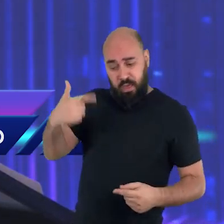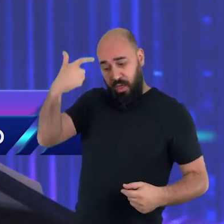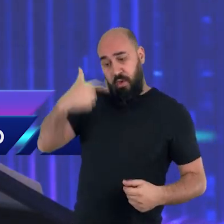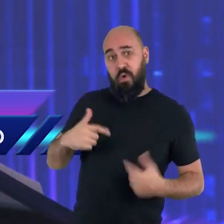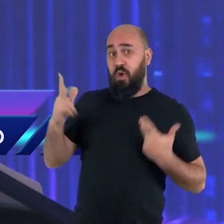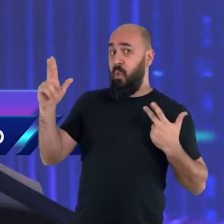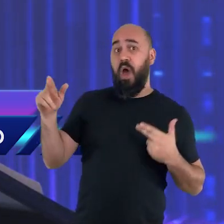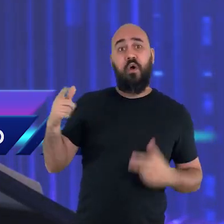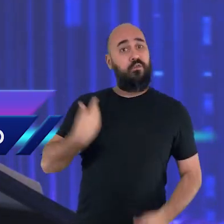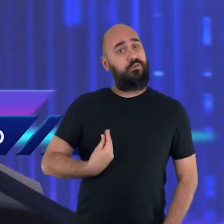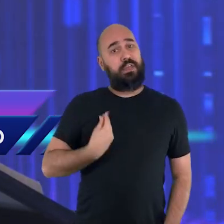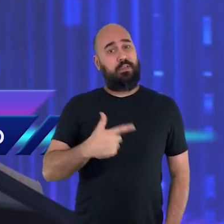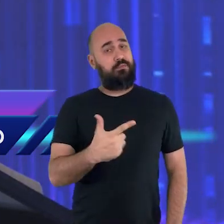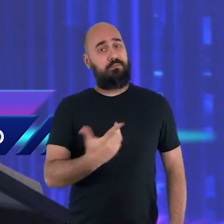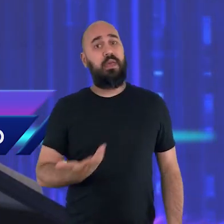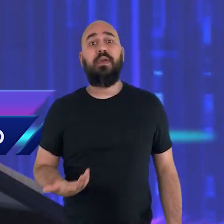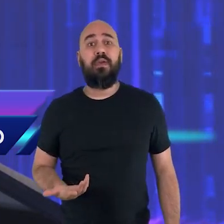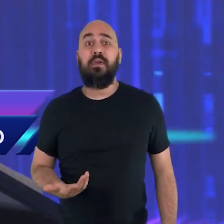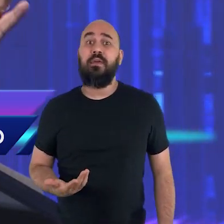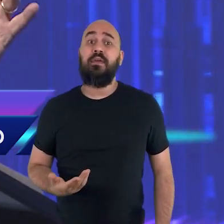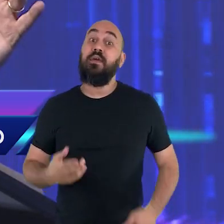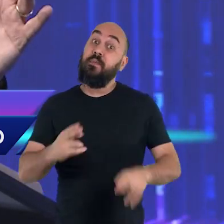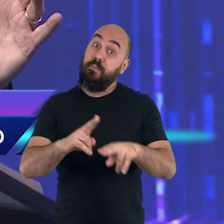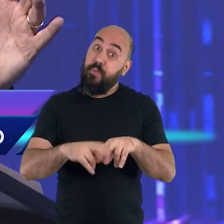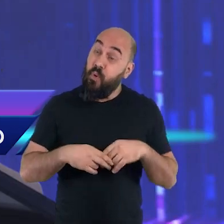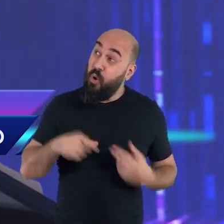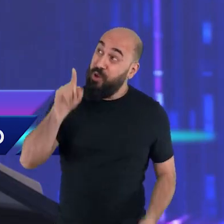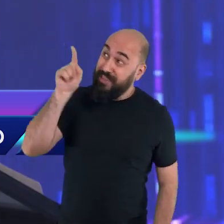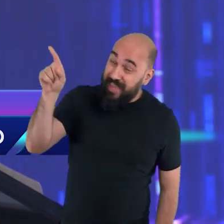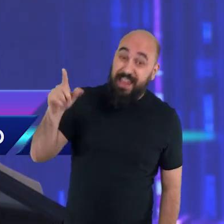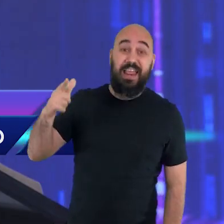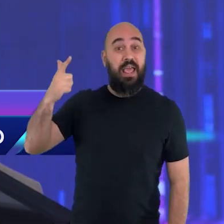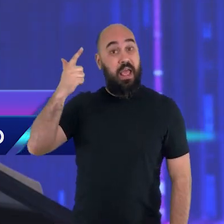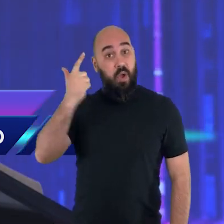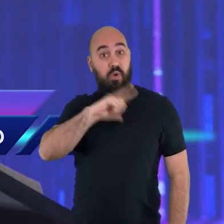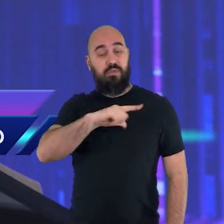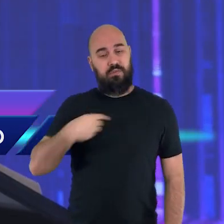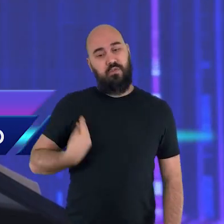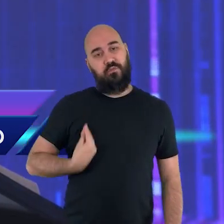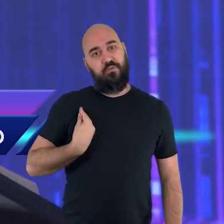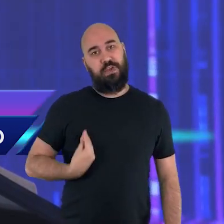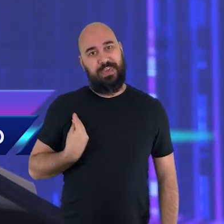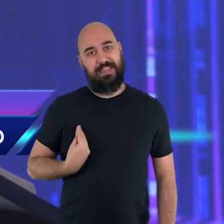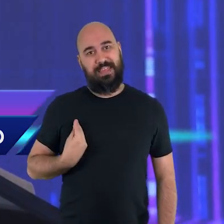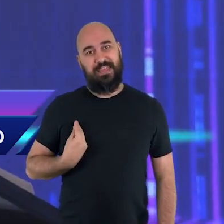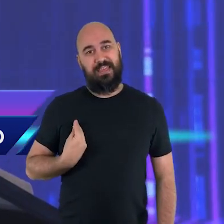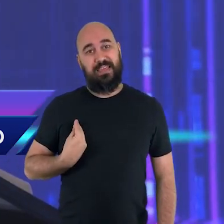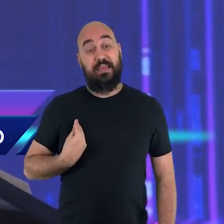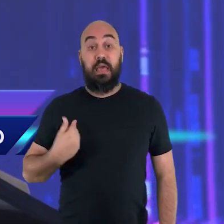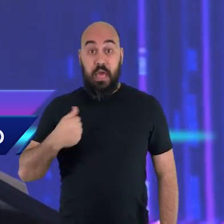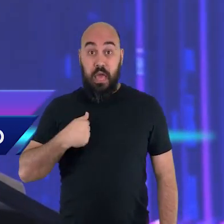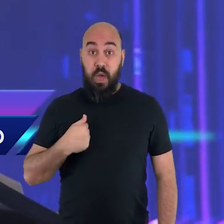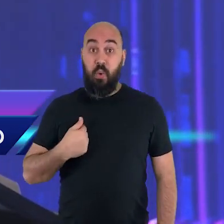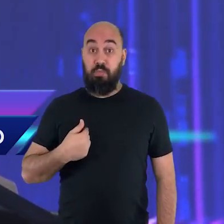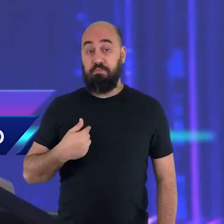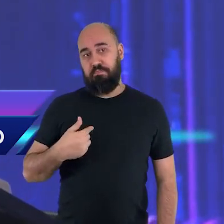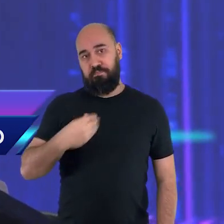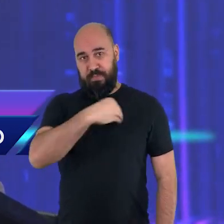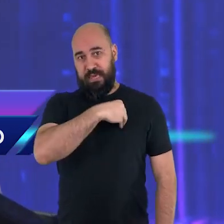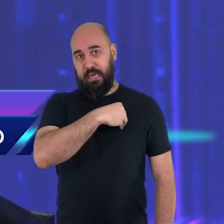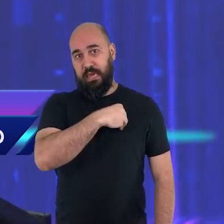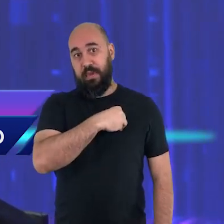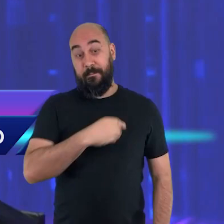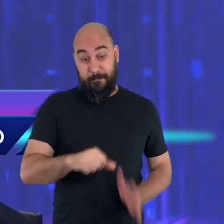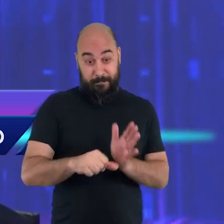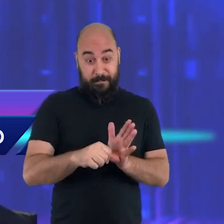você ainda estamos vivos. Porque quando eu pequei pela primeira vez, deveria ter morrido, mas não morri. Você também. Quando pecou pela primeira vez,